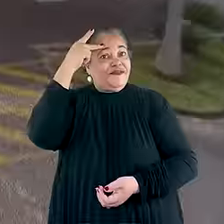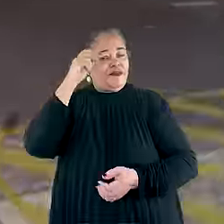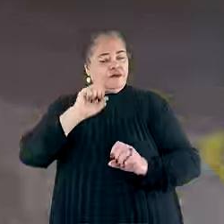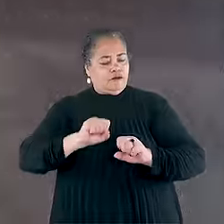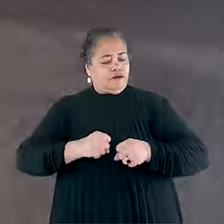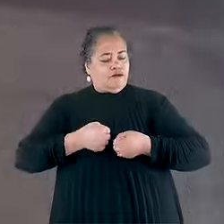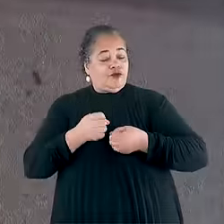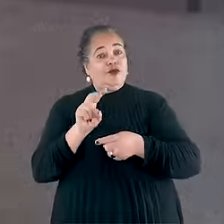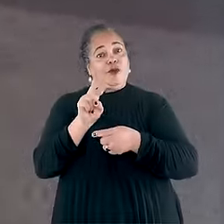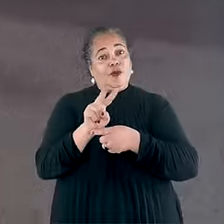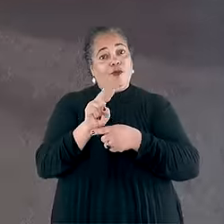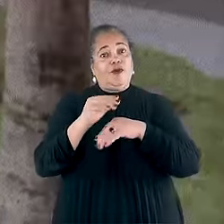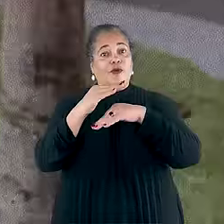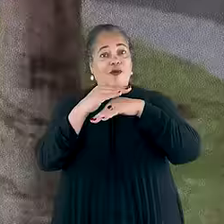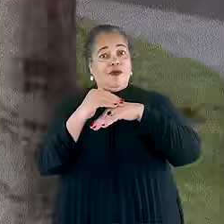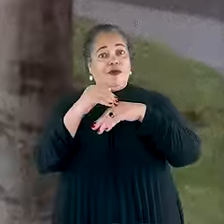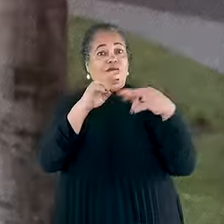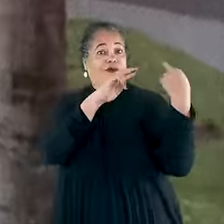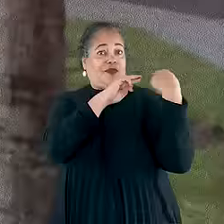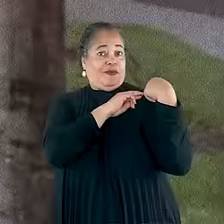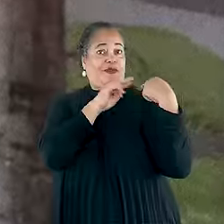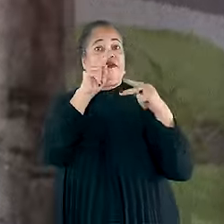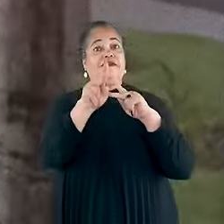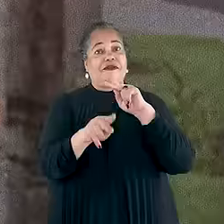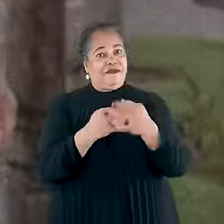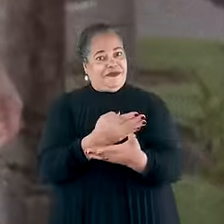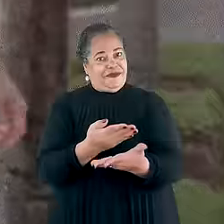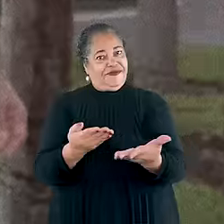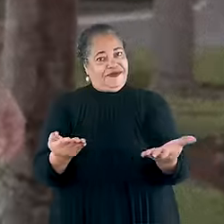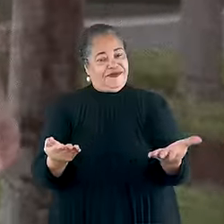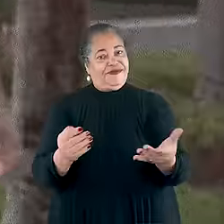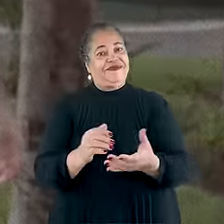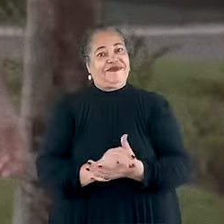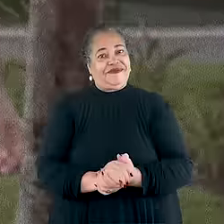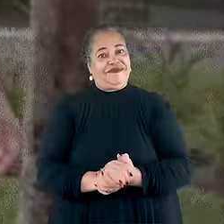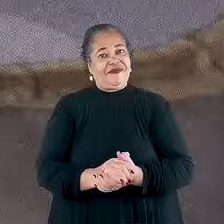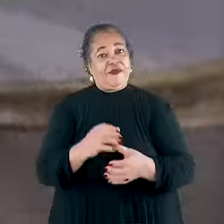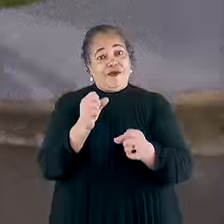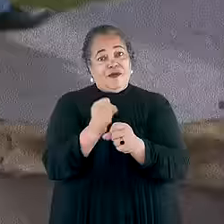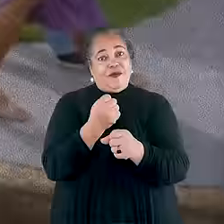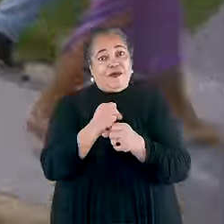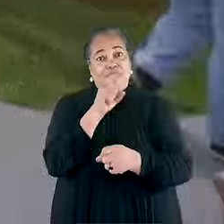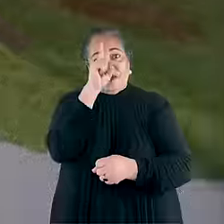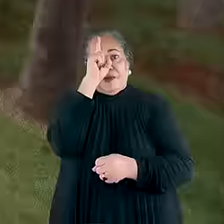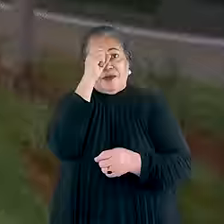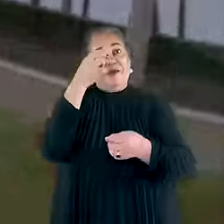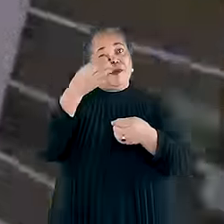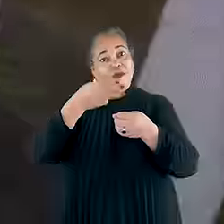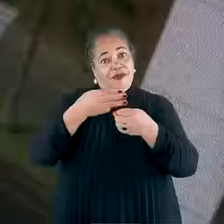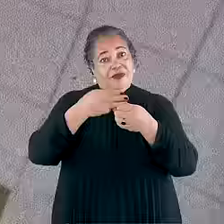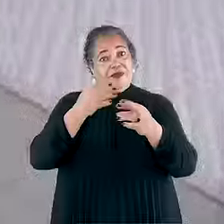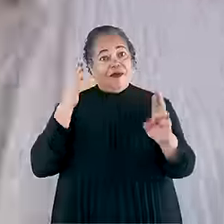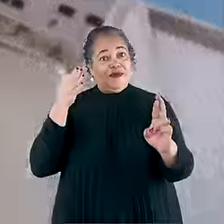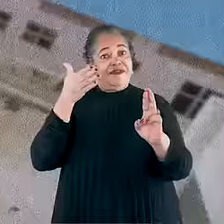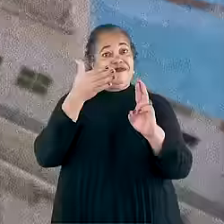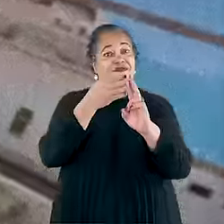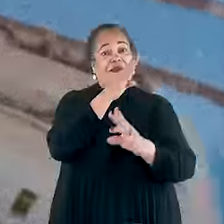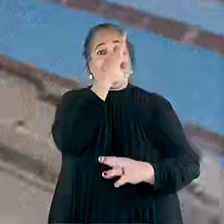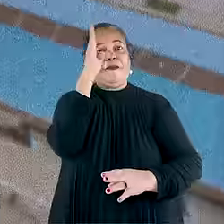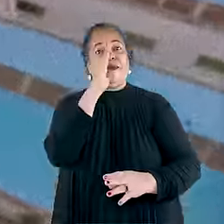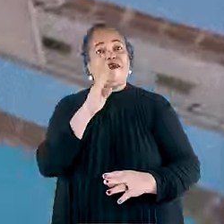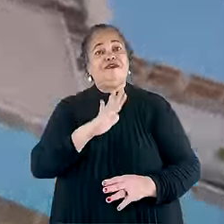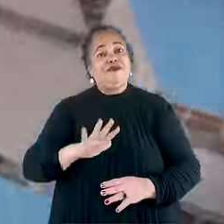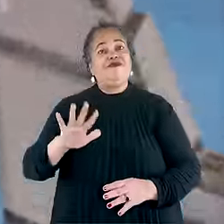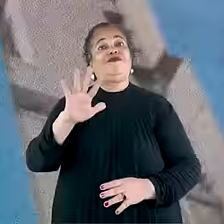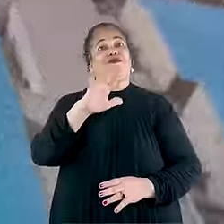Prefeitura sempre trabalhou muito, cuidando com carinho e responsabilidade das pessoas. Fez o Hospital Municipal,